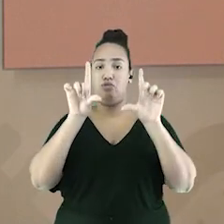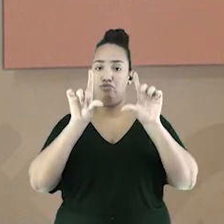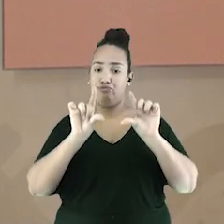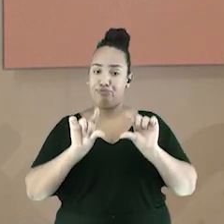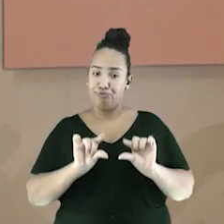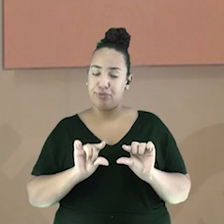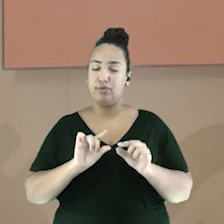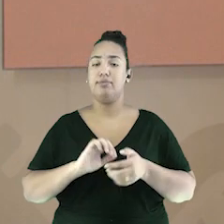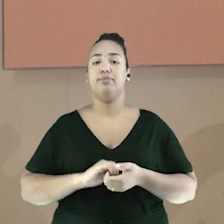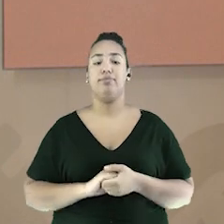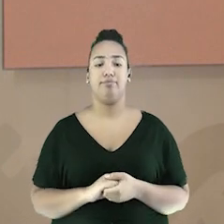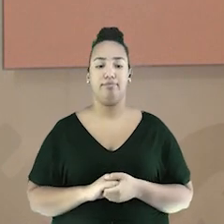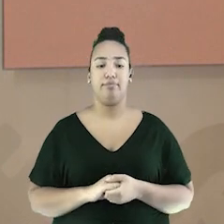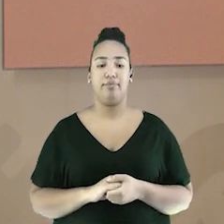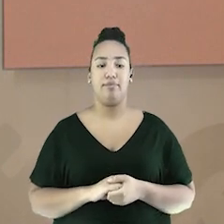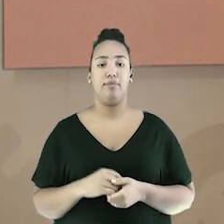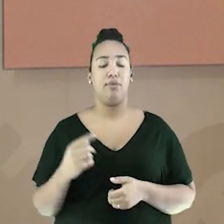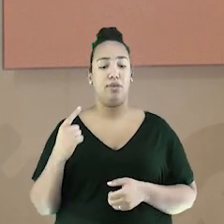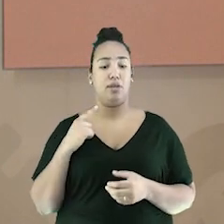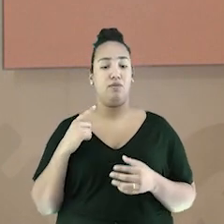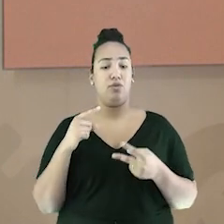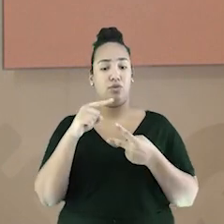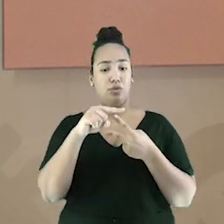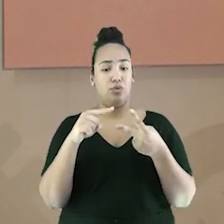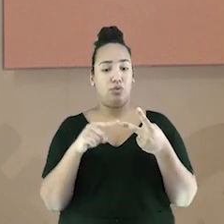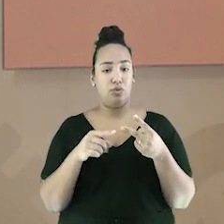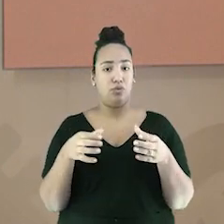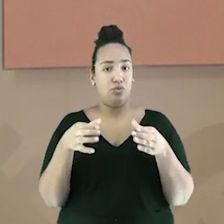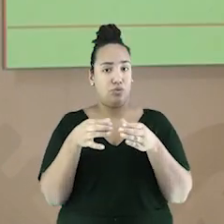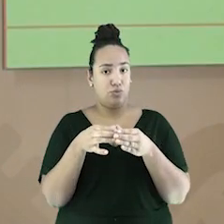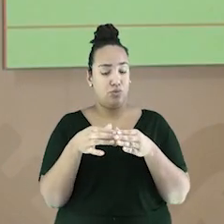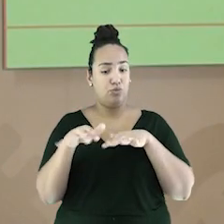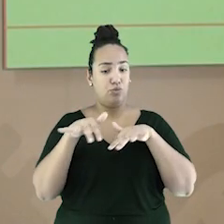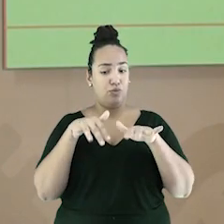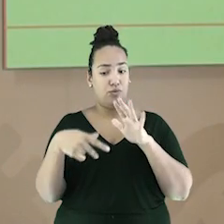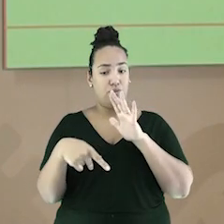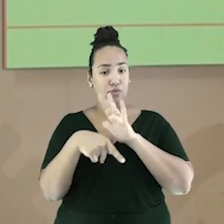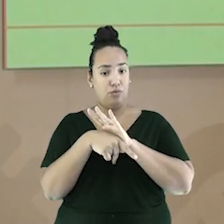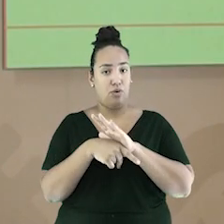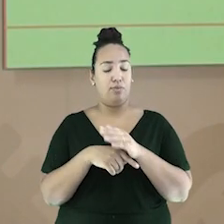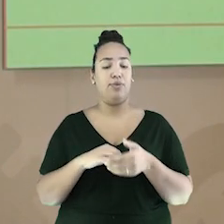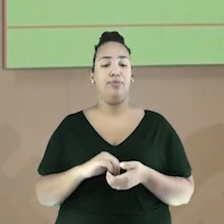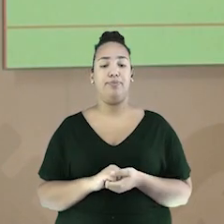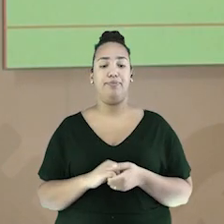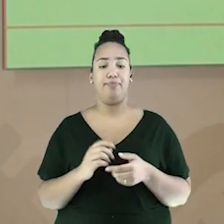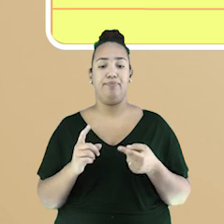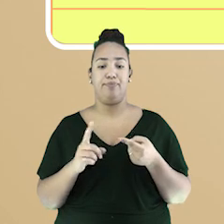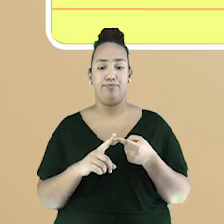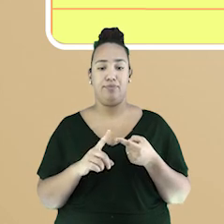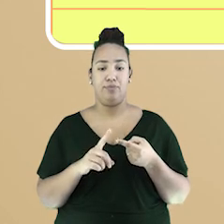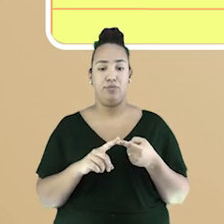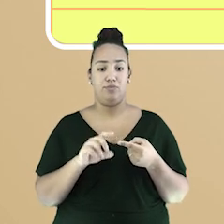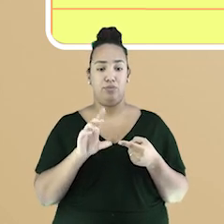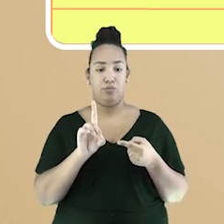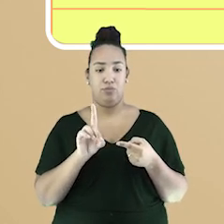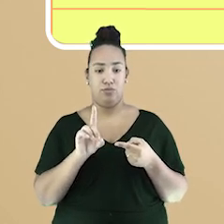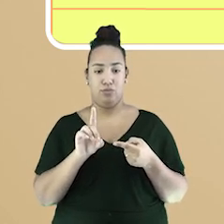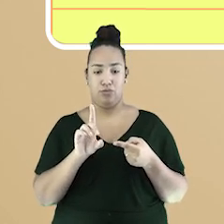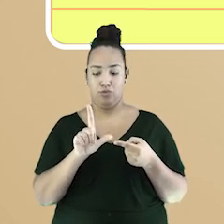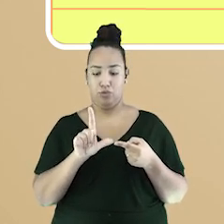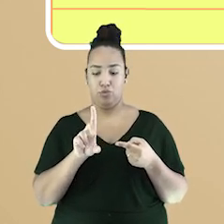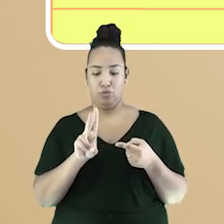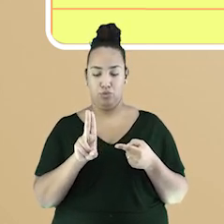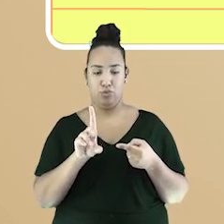organizações. Foram o ludismo e o catismo. Vamos falar um pouco sobre eles. O ludismo. As indústrias